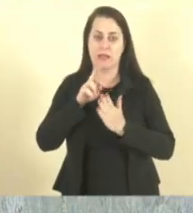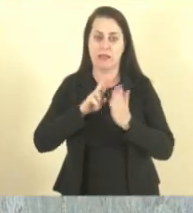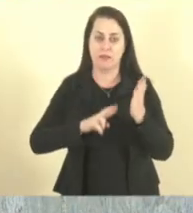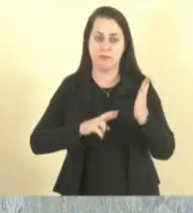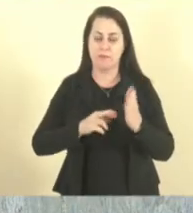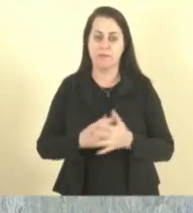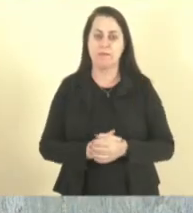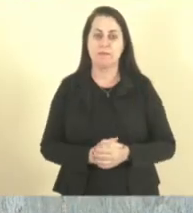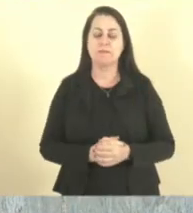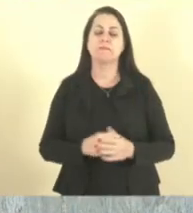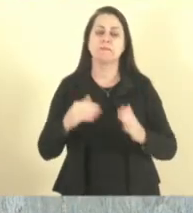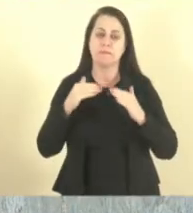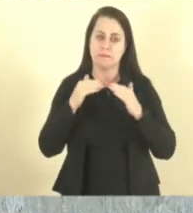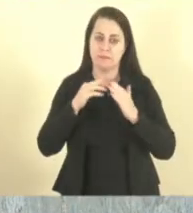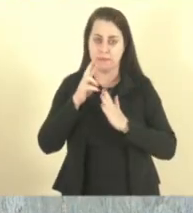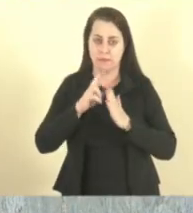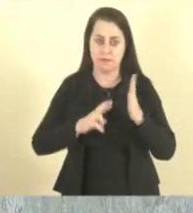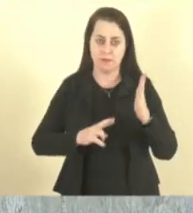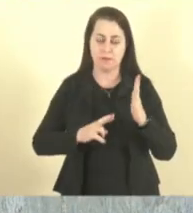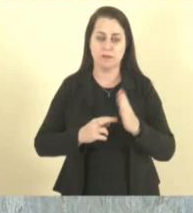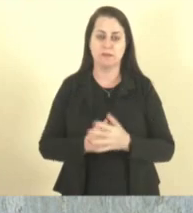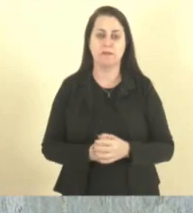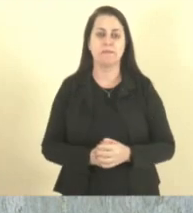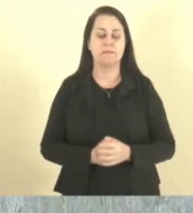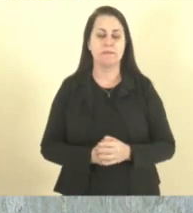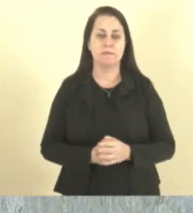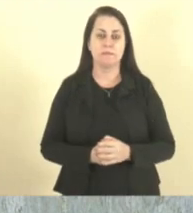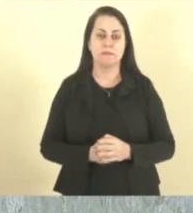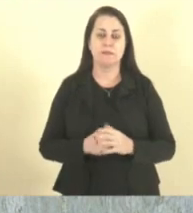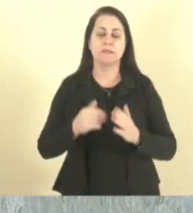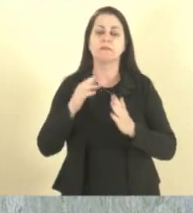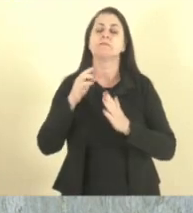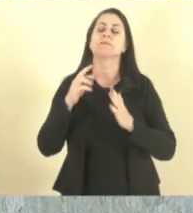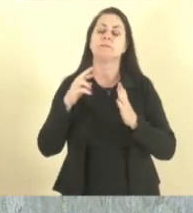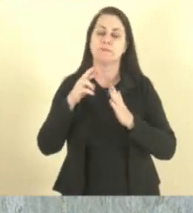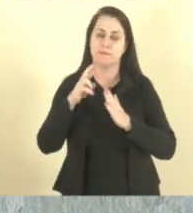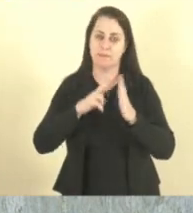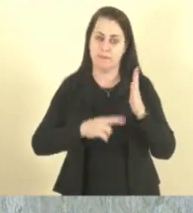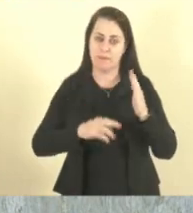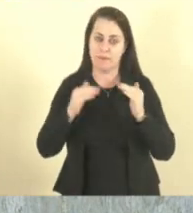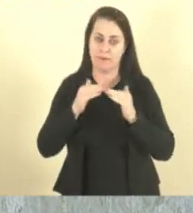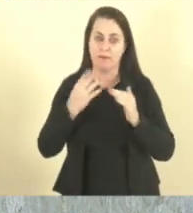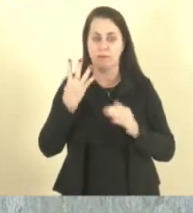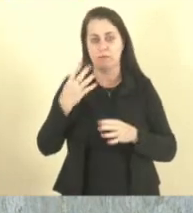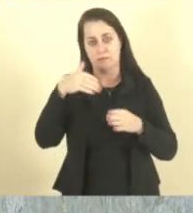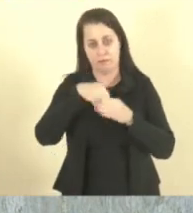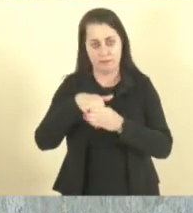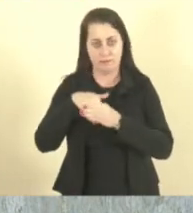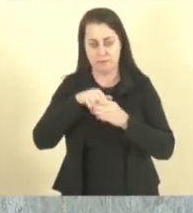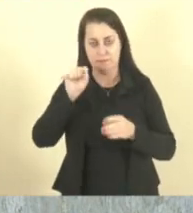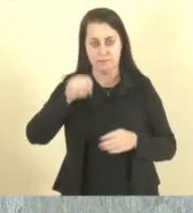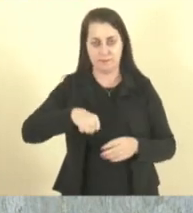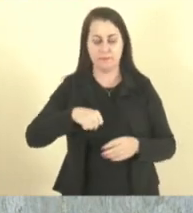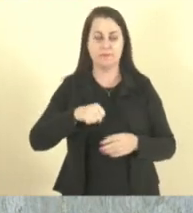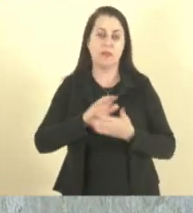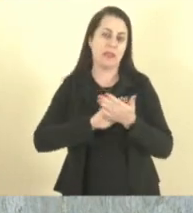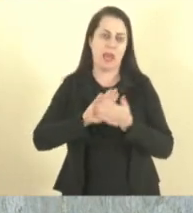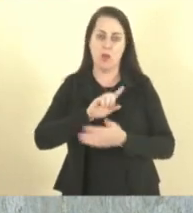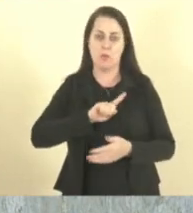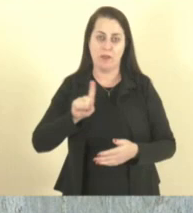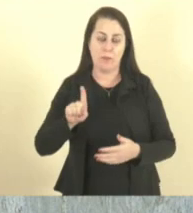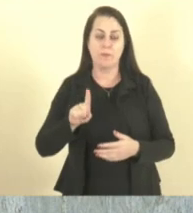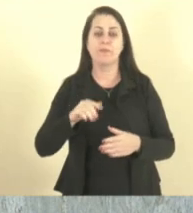Caramussa. Com relator, presidente. Com relator, deputado Coronel Elton. Com relator. Com relator, então quatro votos sim, nenhum voto não.